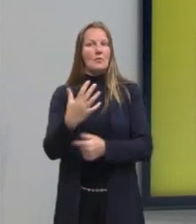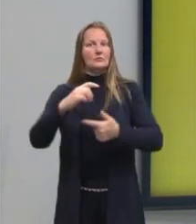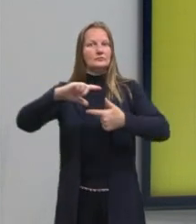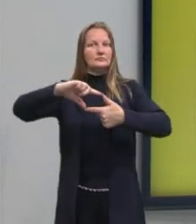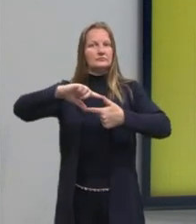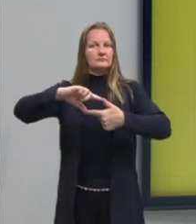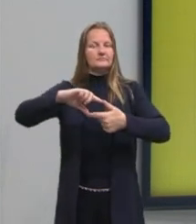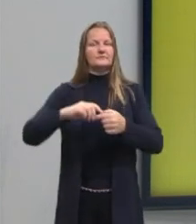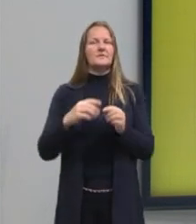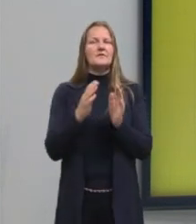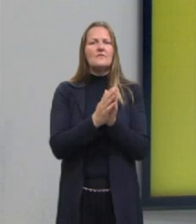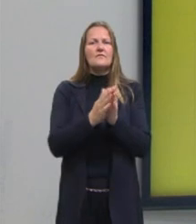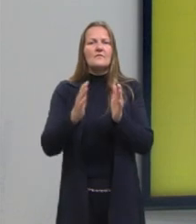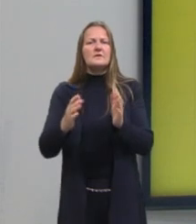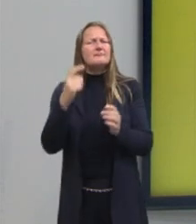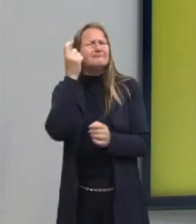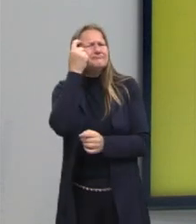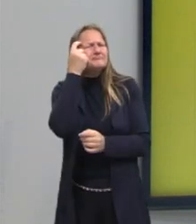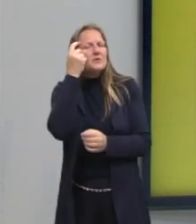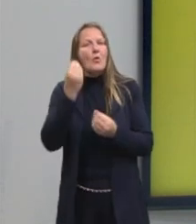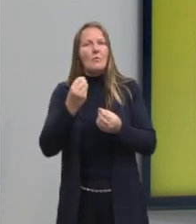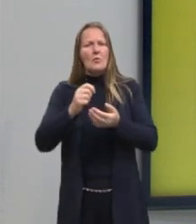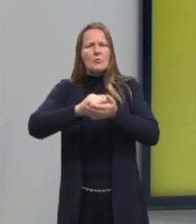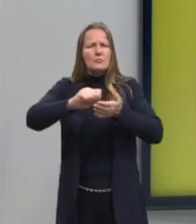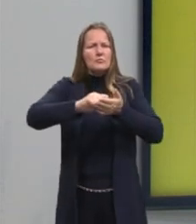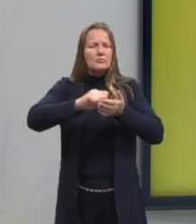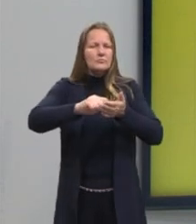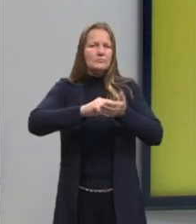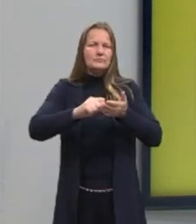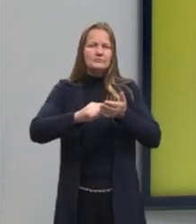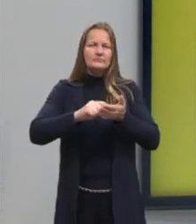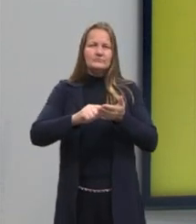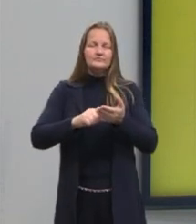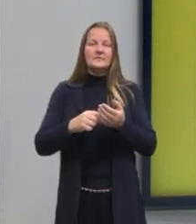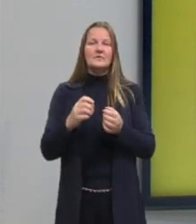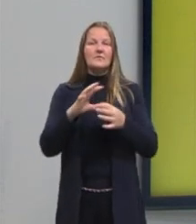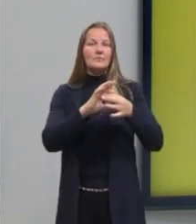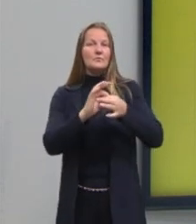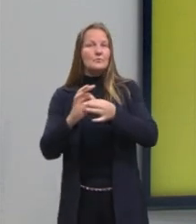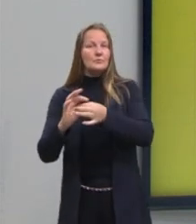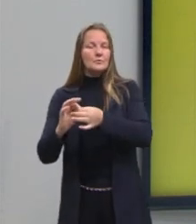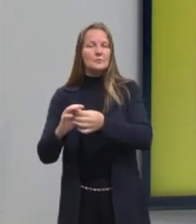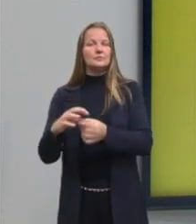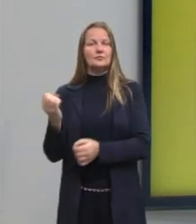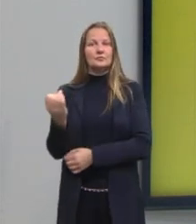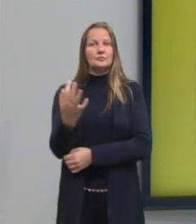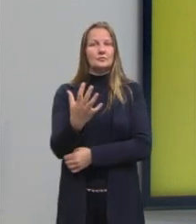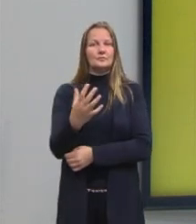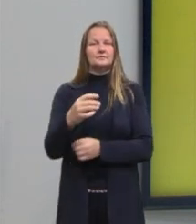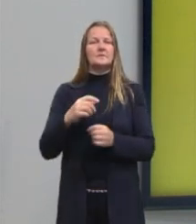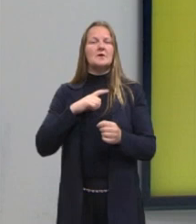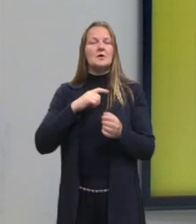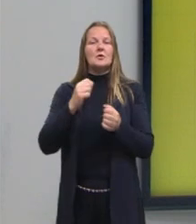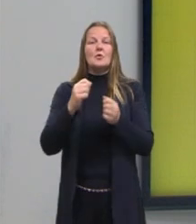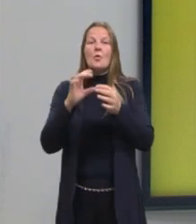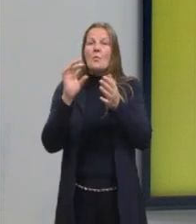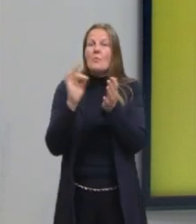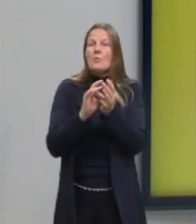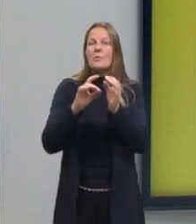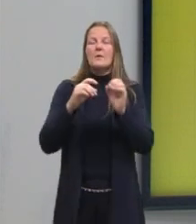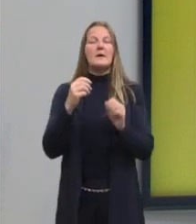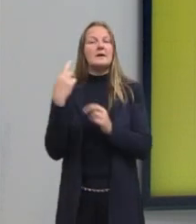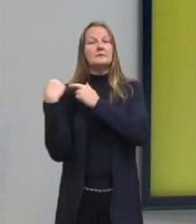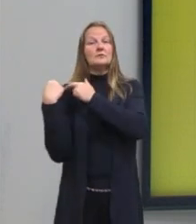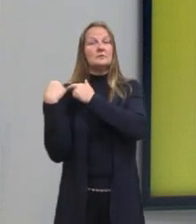caracterizada pela reflexão dos escritores sobre os fatos contemporâneos, né? Então, temos obras comprometidas com o realismo das